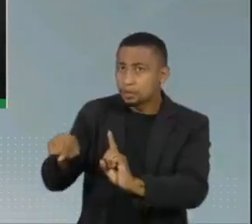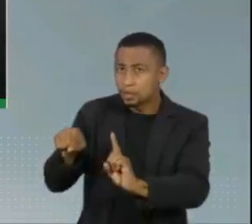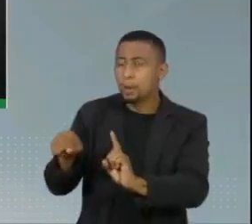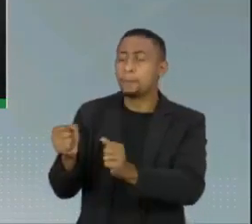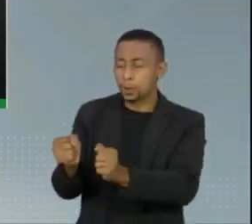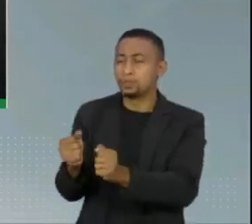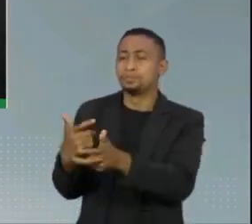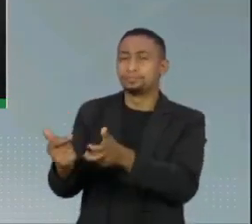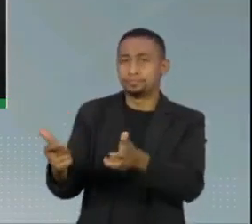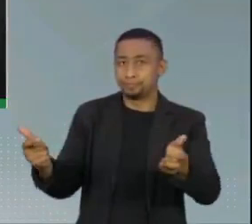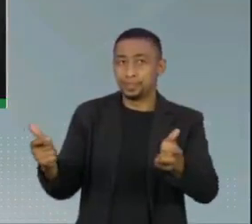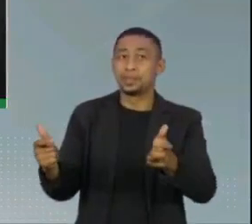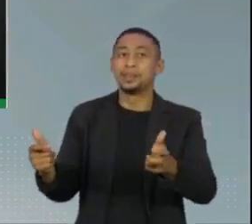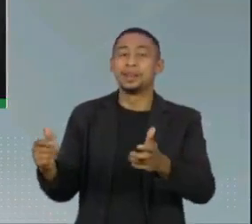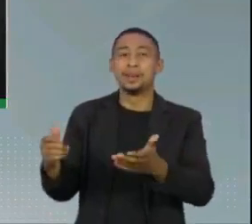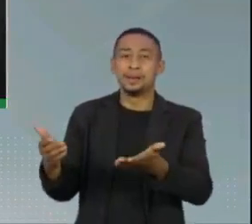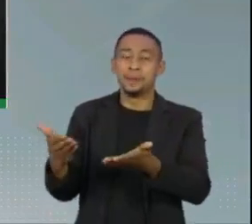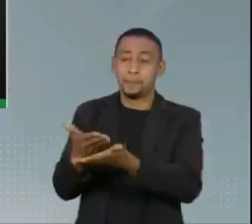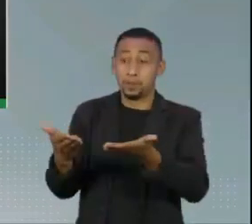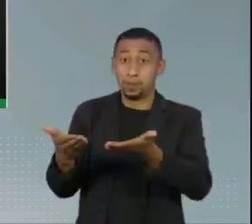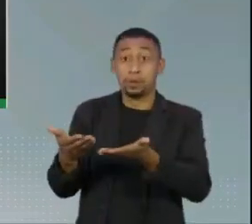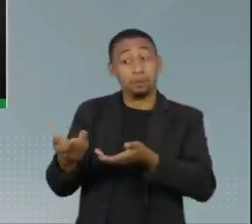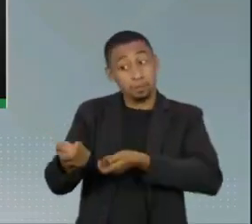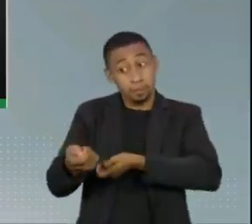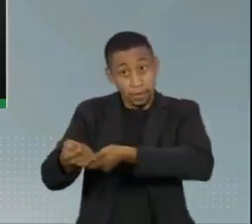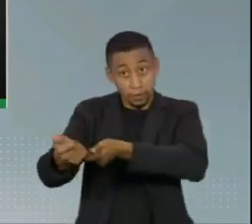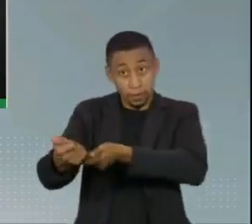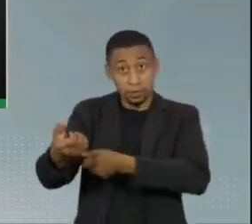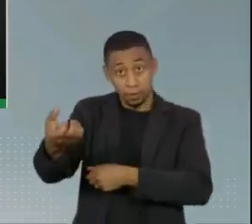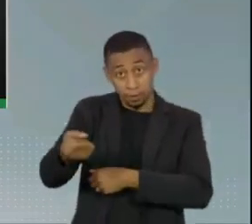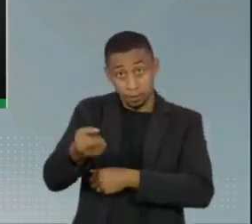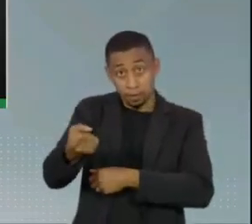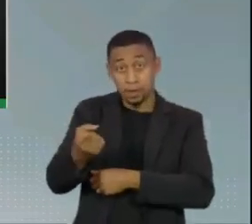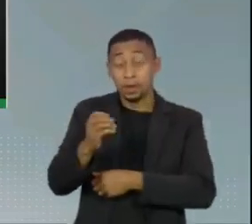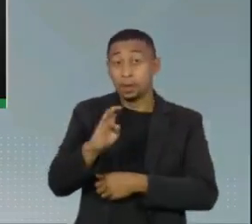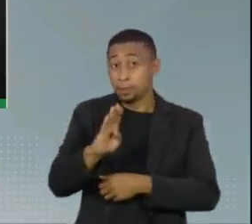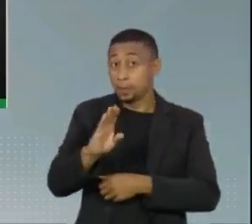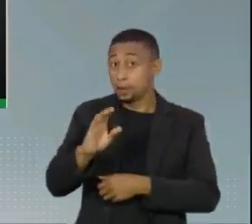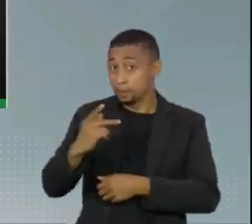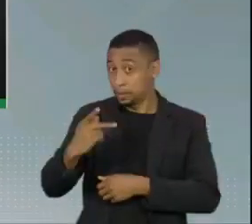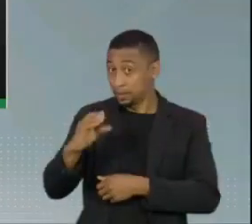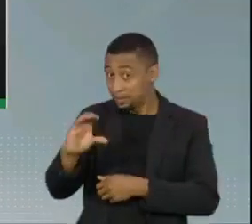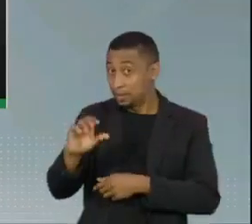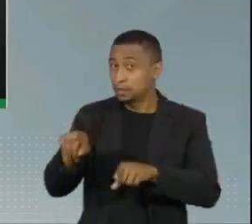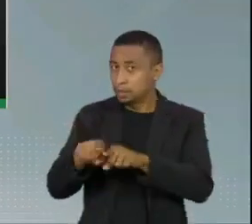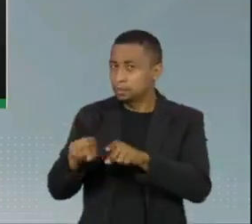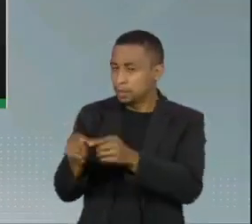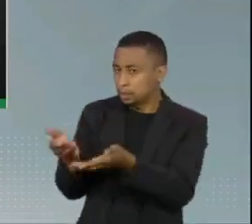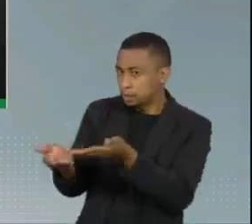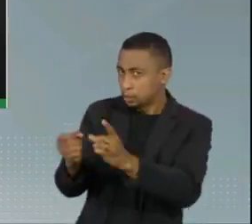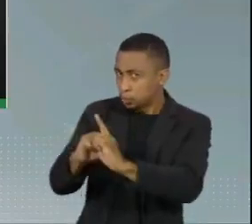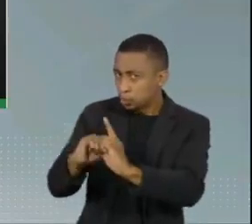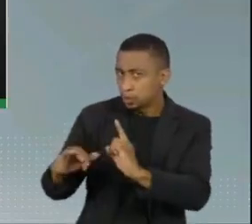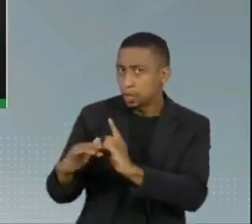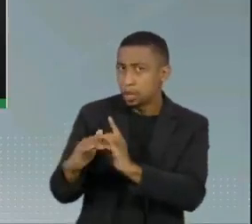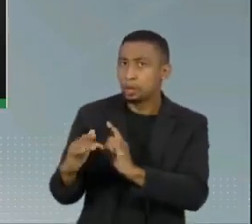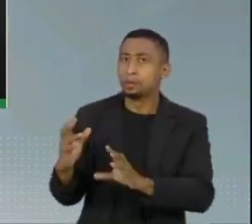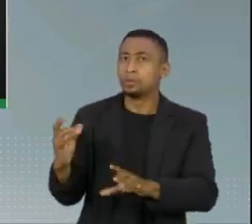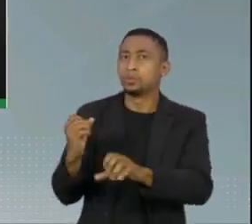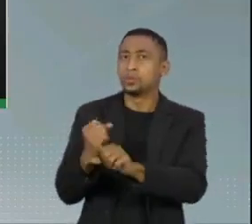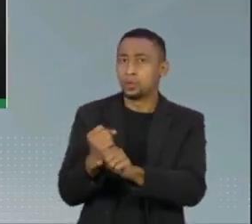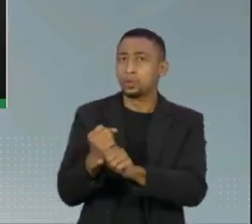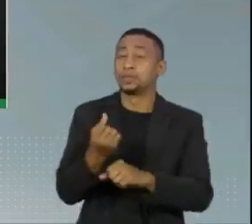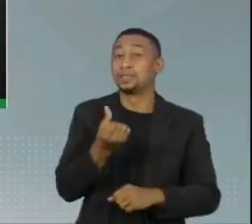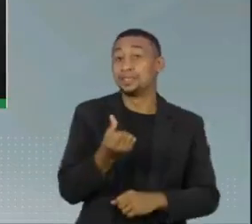que estão no benefício de proteção continuada, o BPC, da assistência social, que somam, no dia 21 de